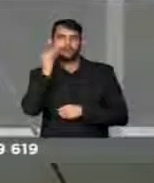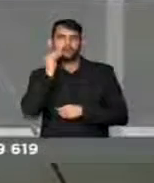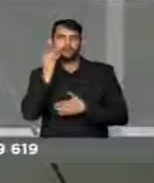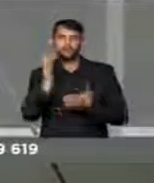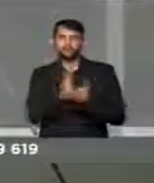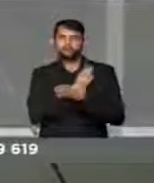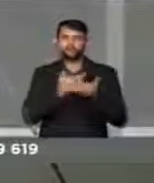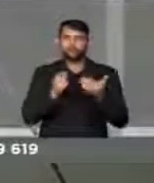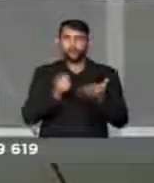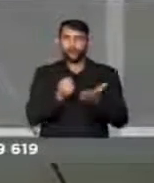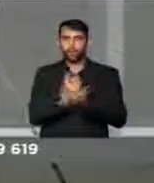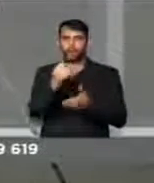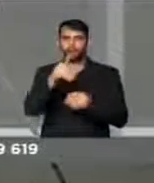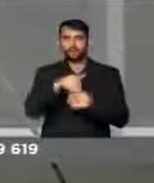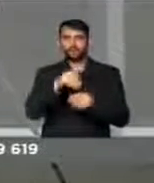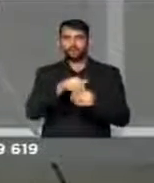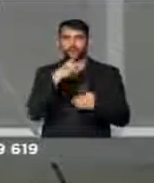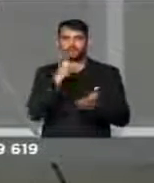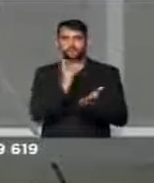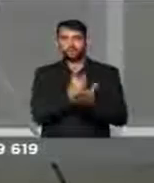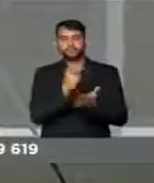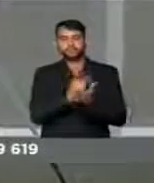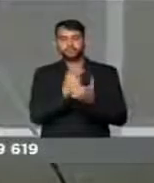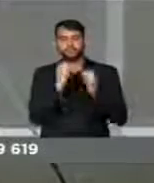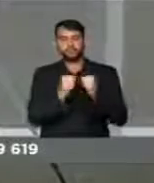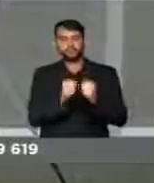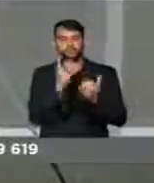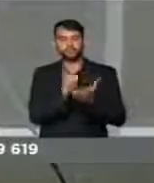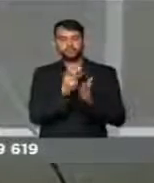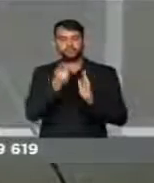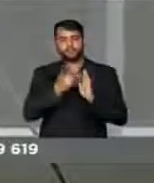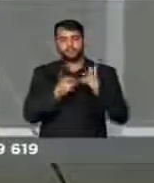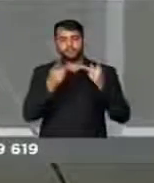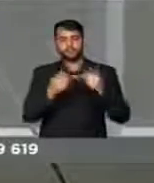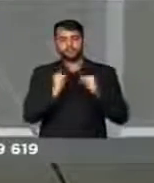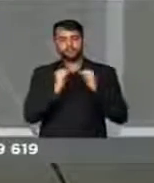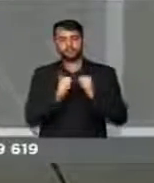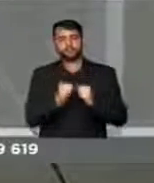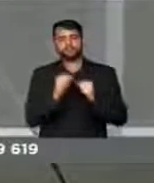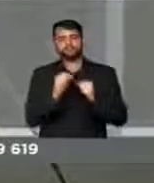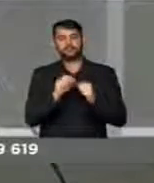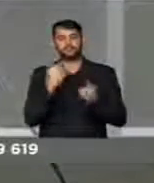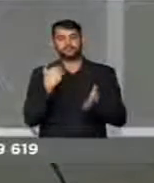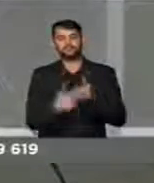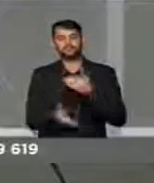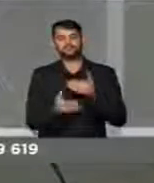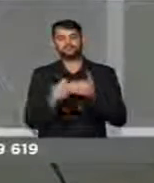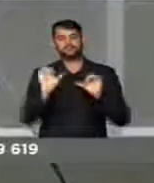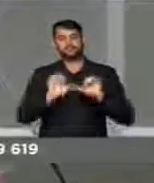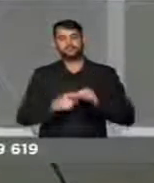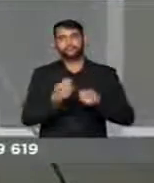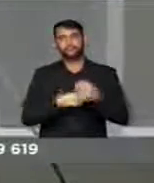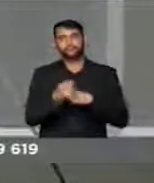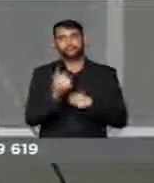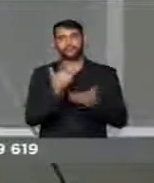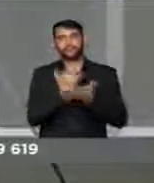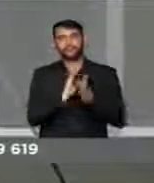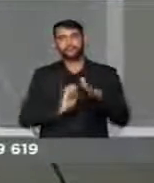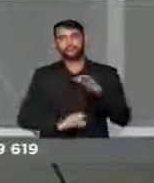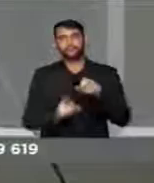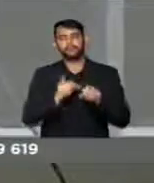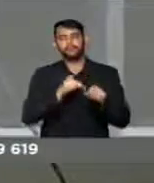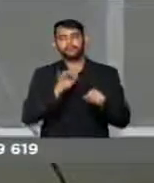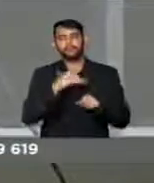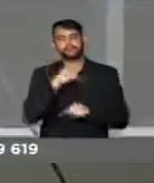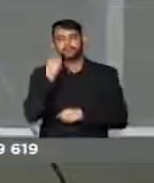a todo custo, comprar votos para se manter no poder. Para manter um projeto de poder que faliu o Brasil, que afundou a Petrobras, e como